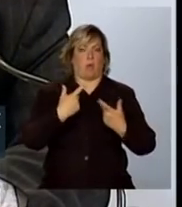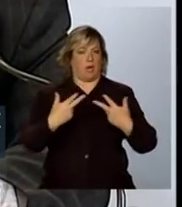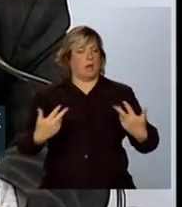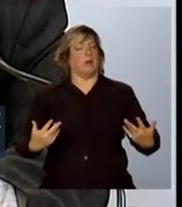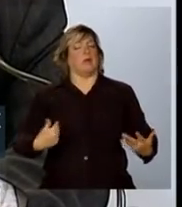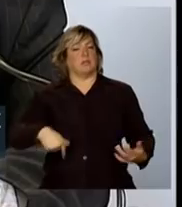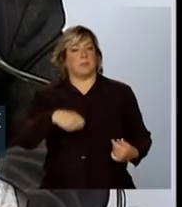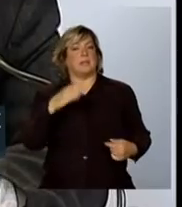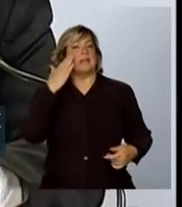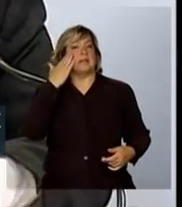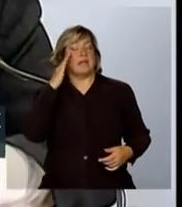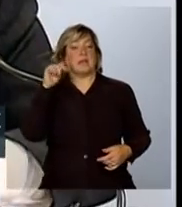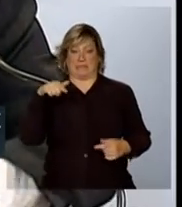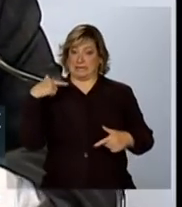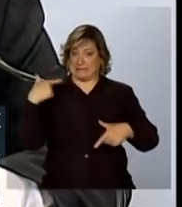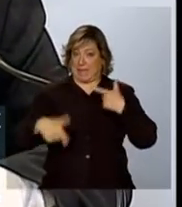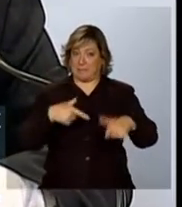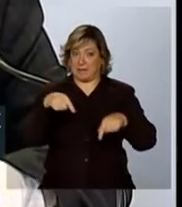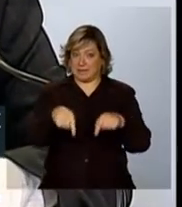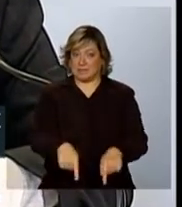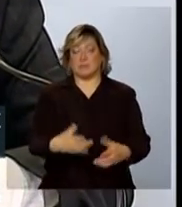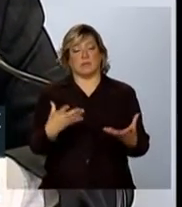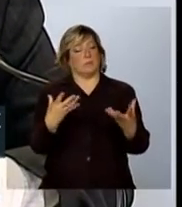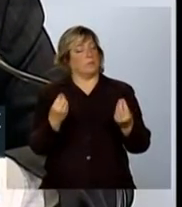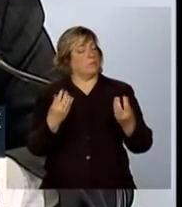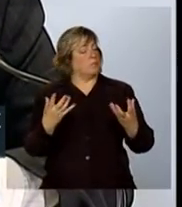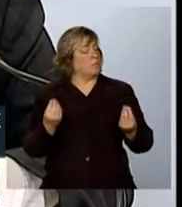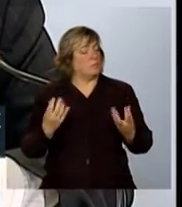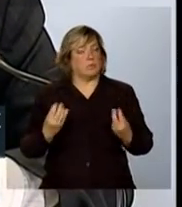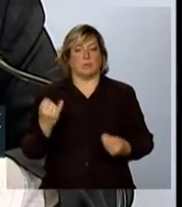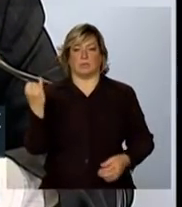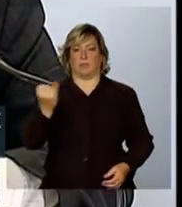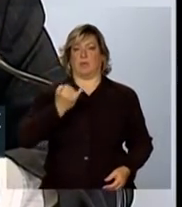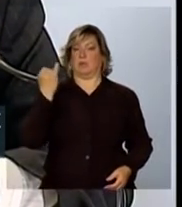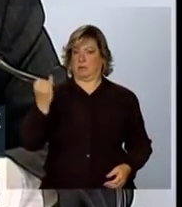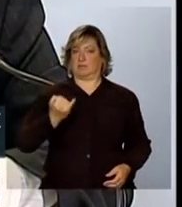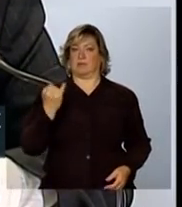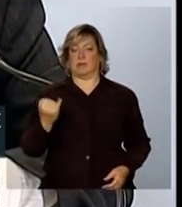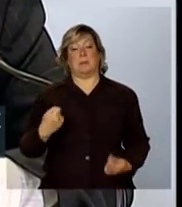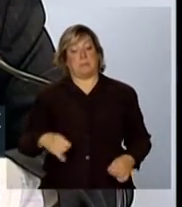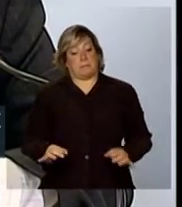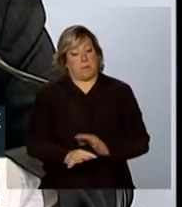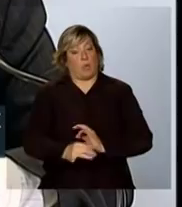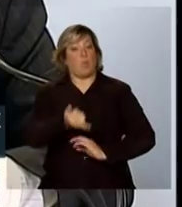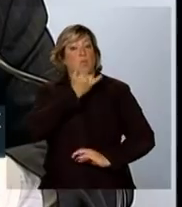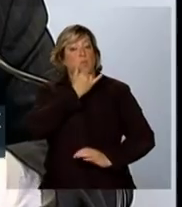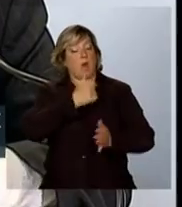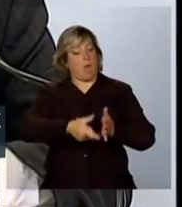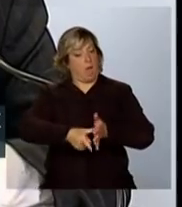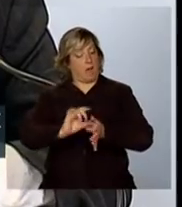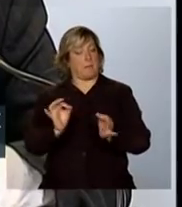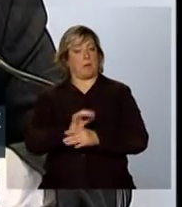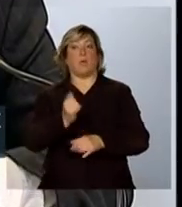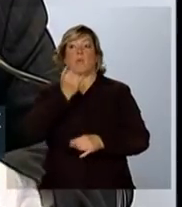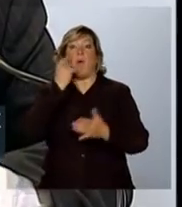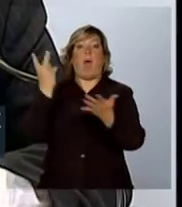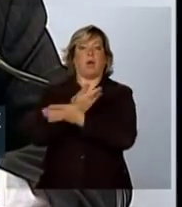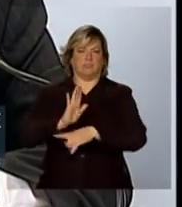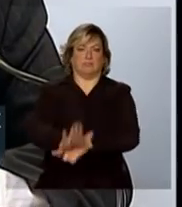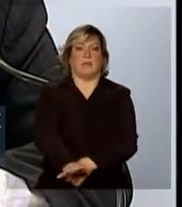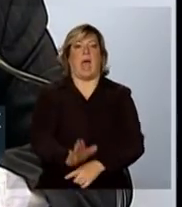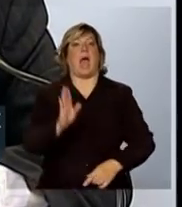que significa estar atuando nisso de forma tal que a gente esteja preparado para acompanhar e